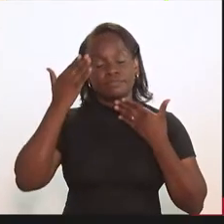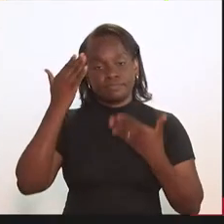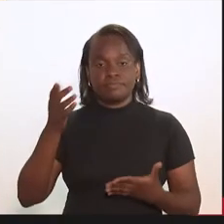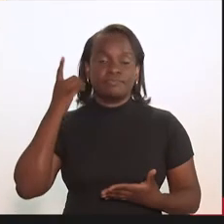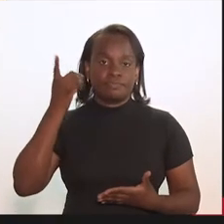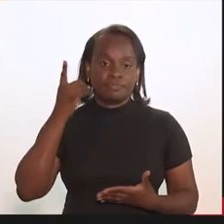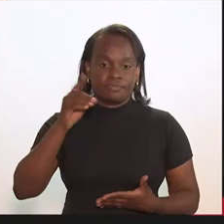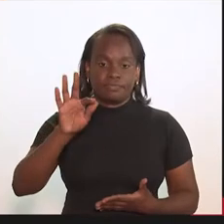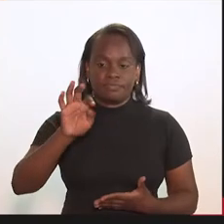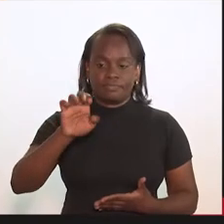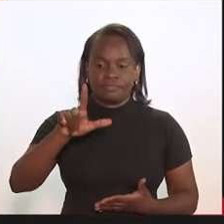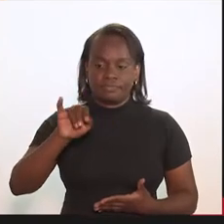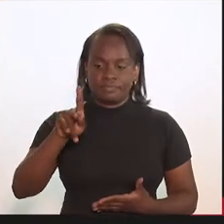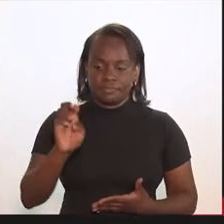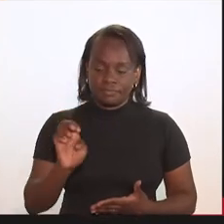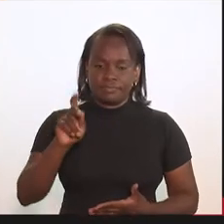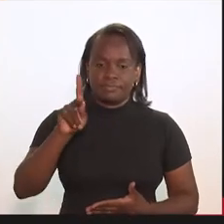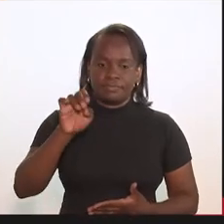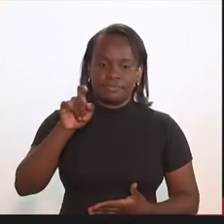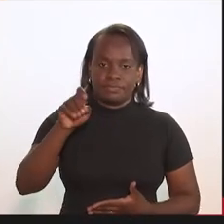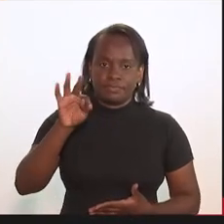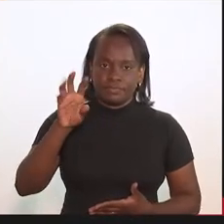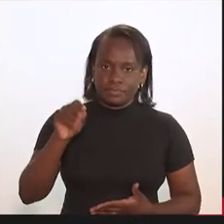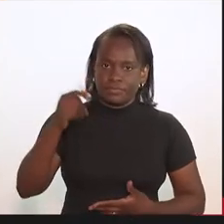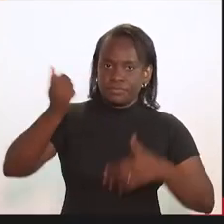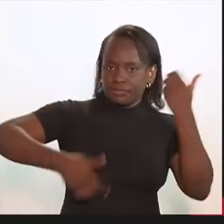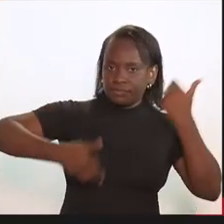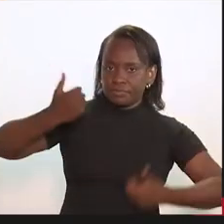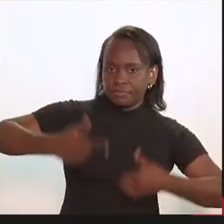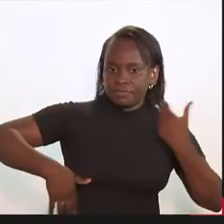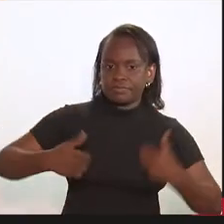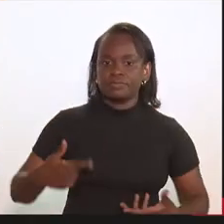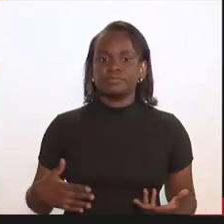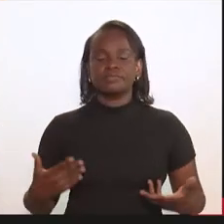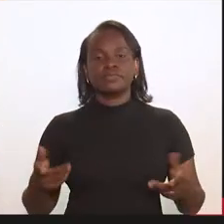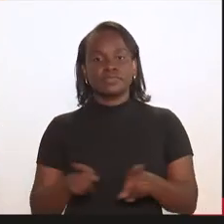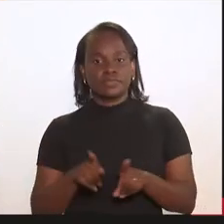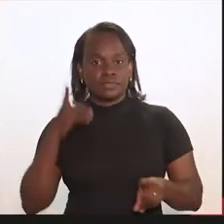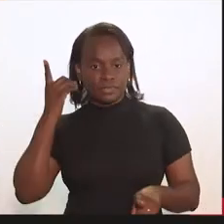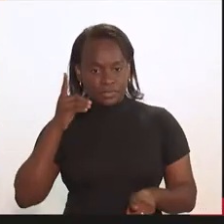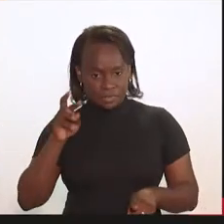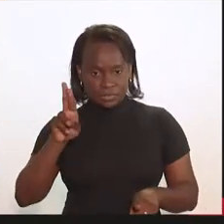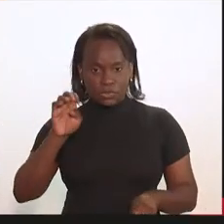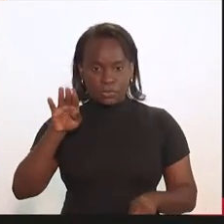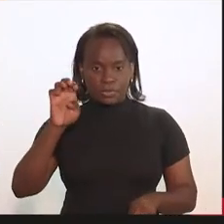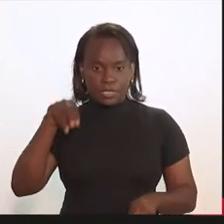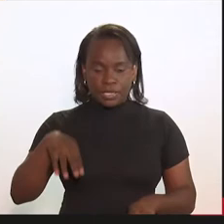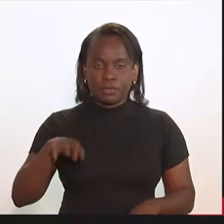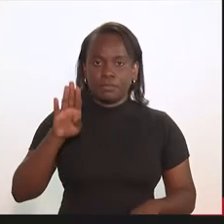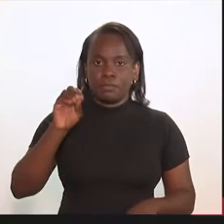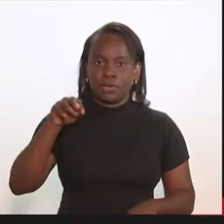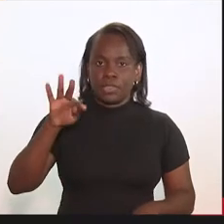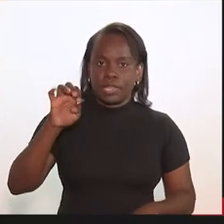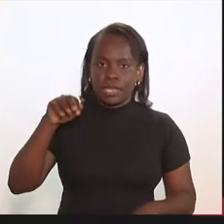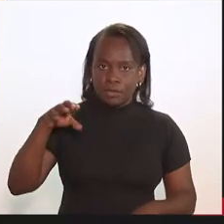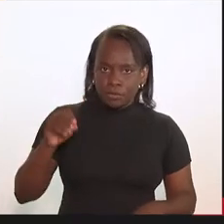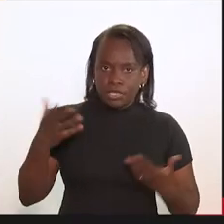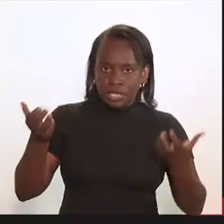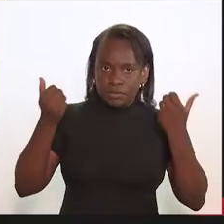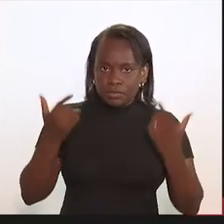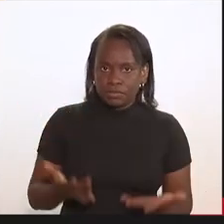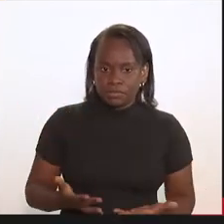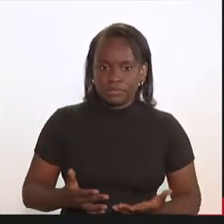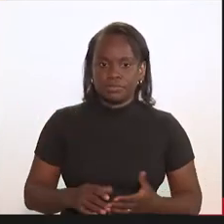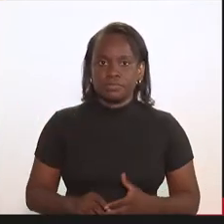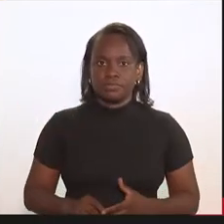Obrigada, deputado Felipe Peixoto, pelas suas palavras. Deputado Rubem Bontempo, gostaria de fazer